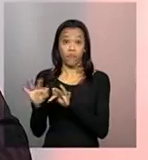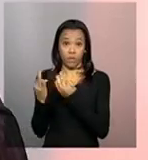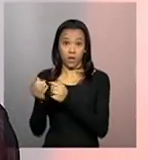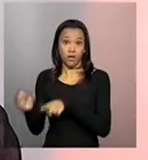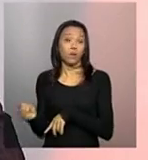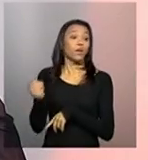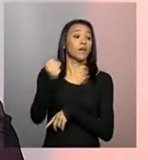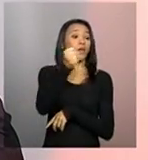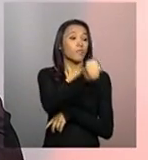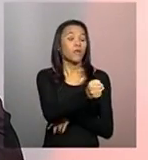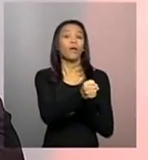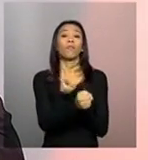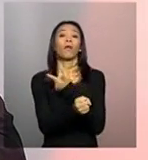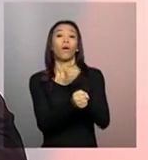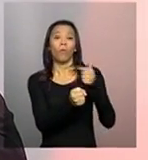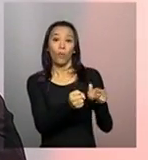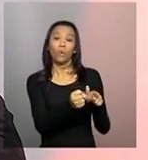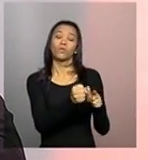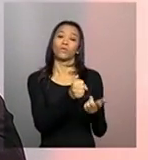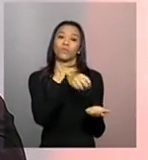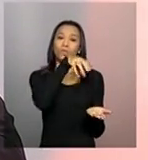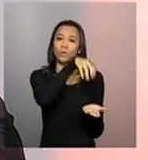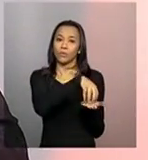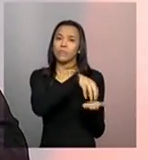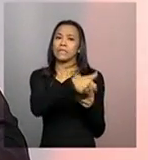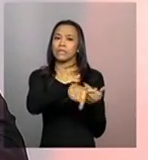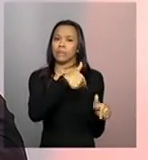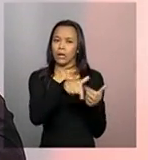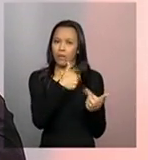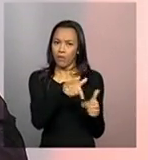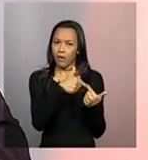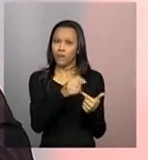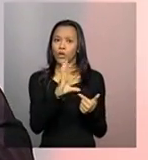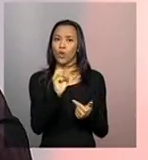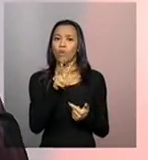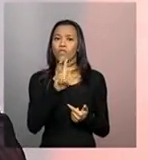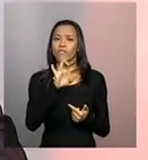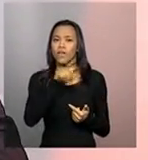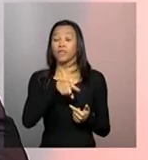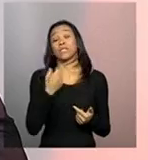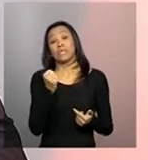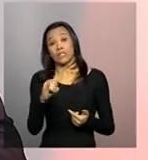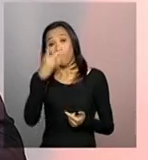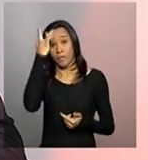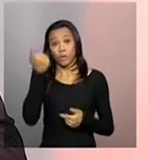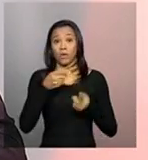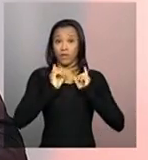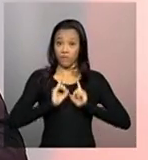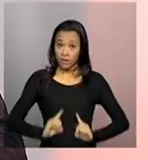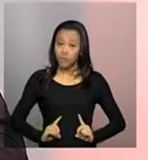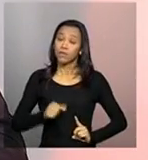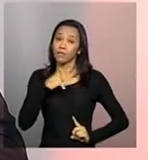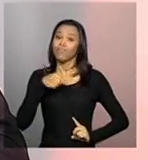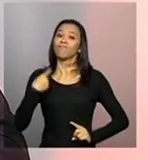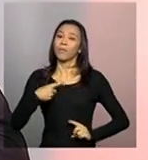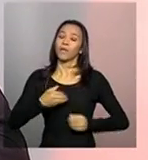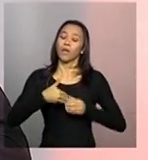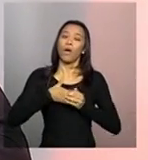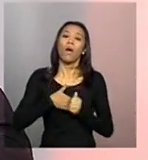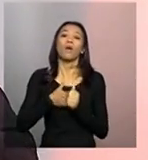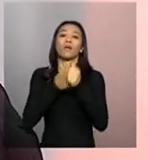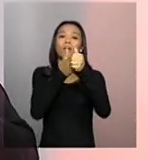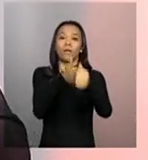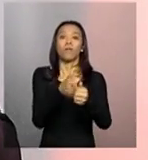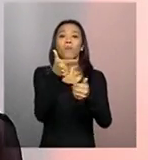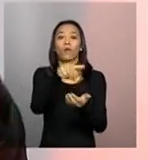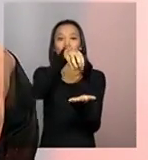as crianças para o serviço de convivência que a gente comentava, se tem uma pessoa com deficiência para esse serviço de média complexidade de pessoa